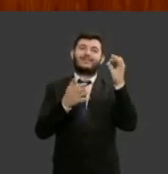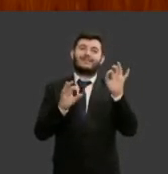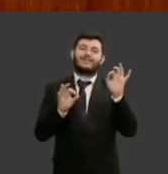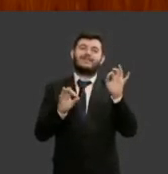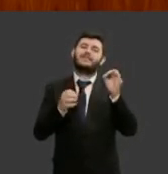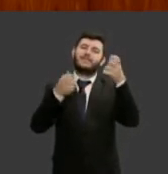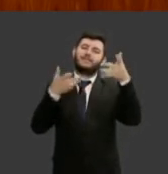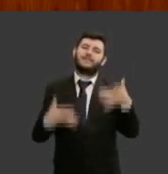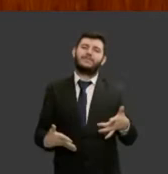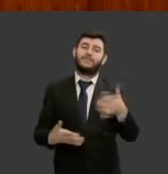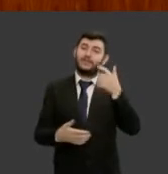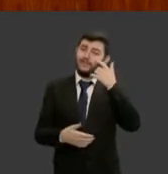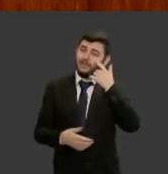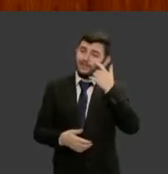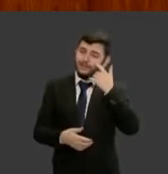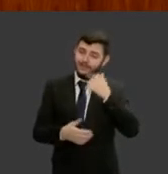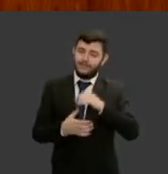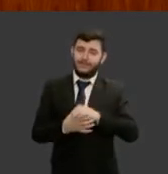assim